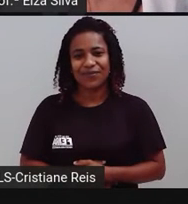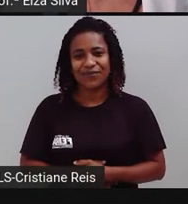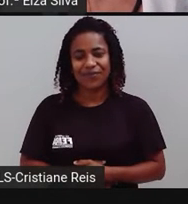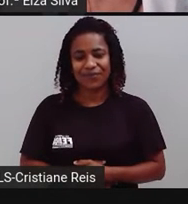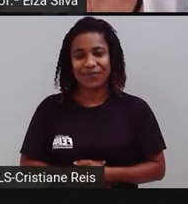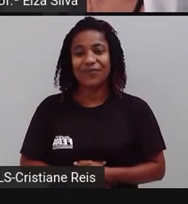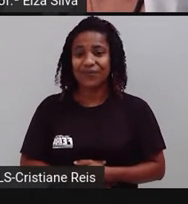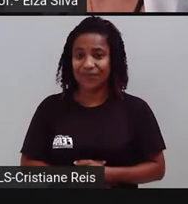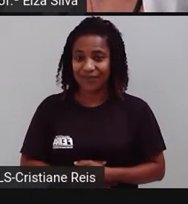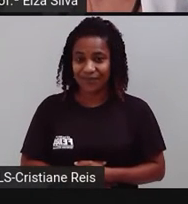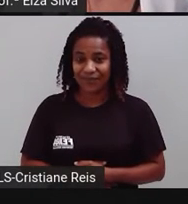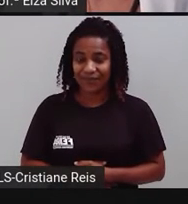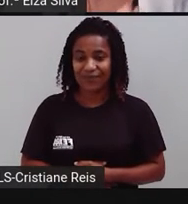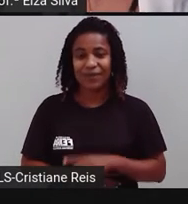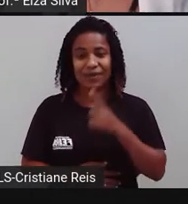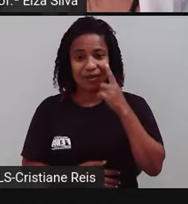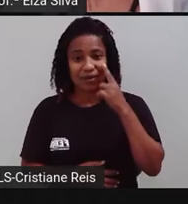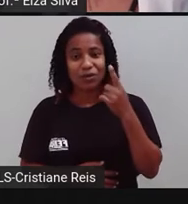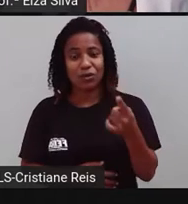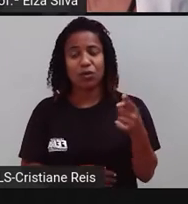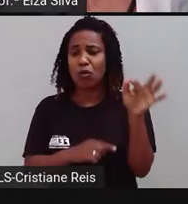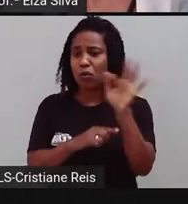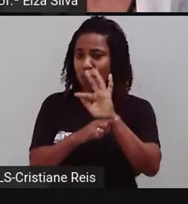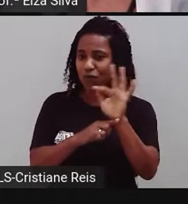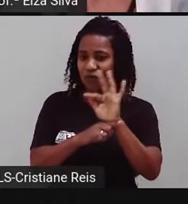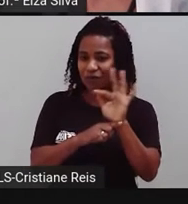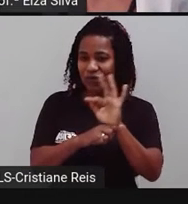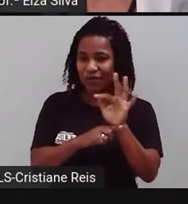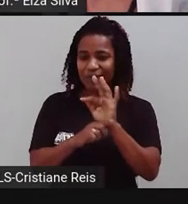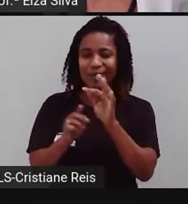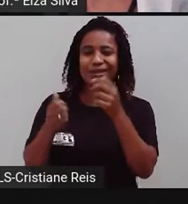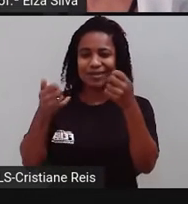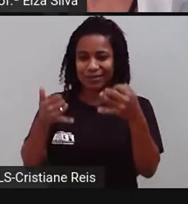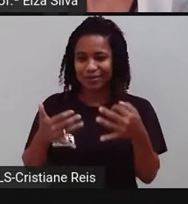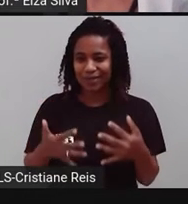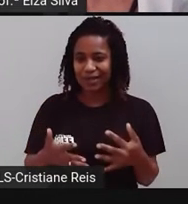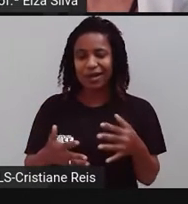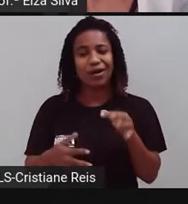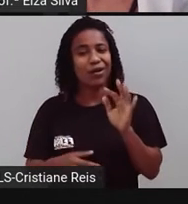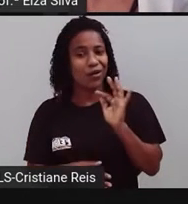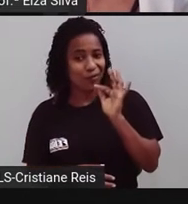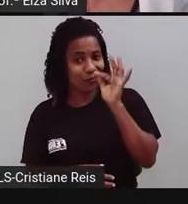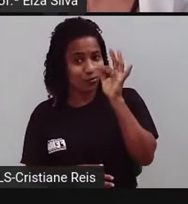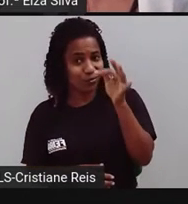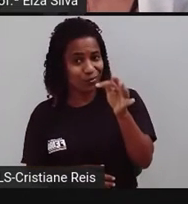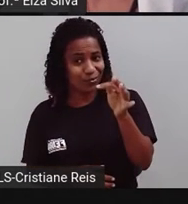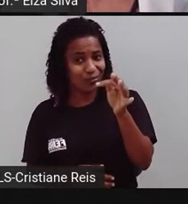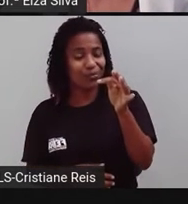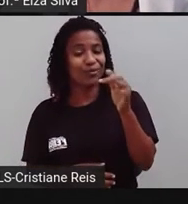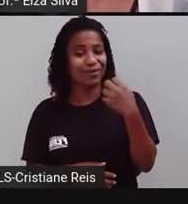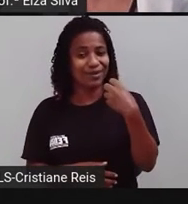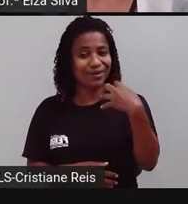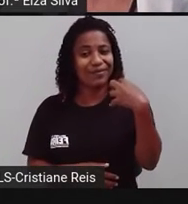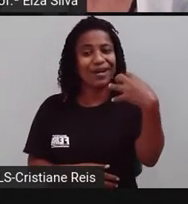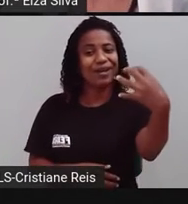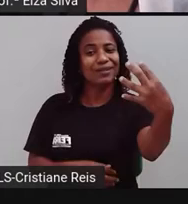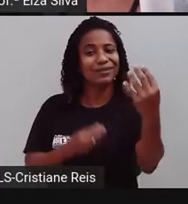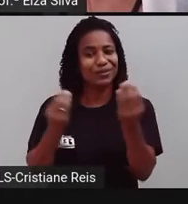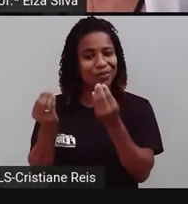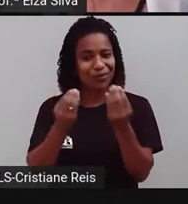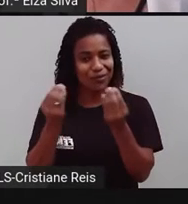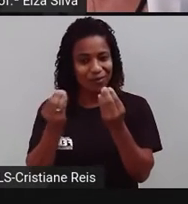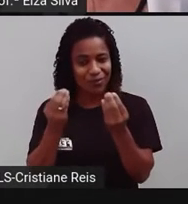travel. Então, o filme discute o futuro das viagens. Observe que viagem aqui é substantivo.